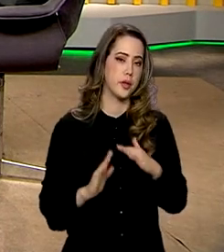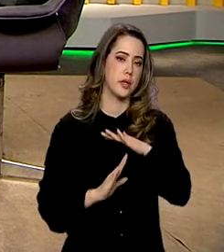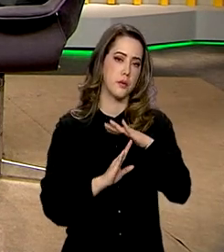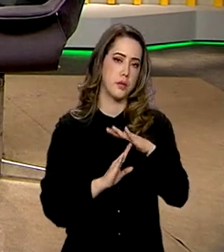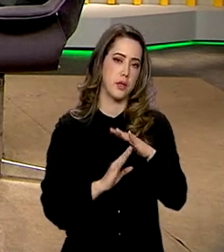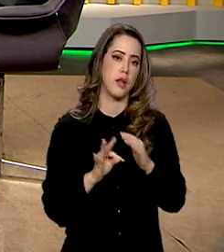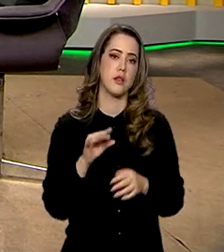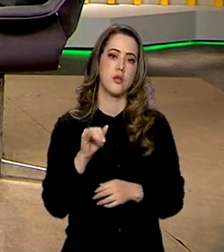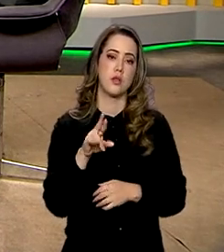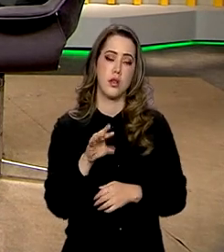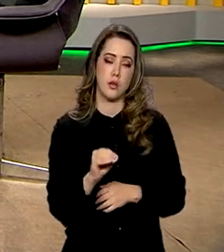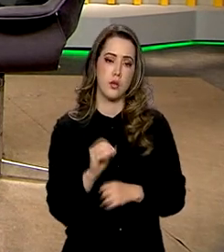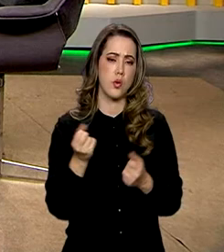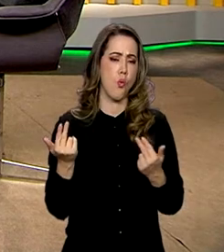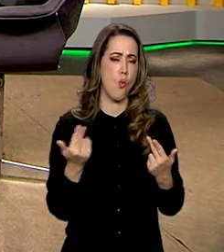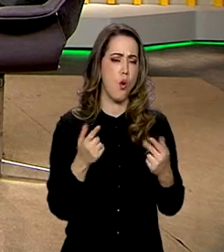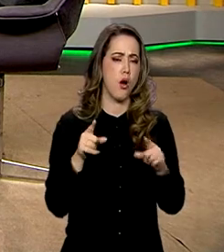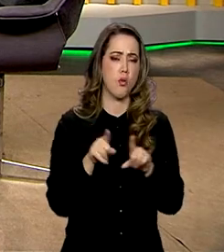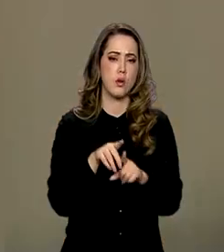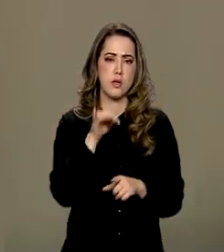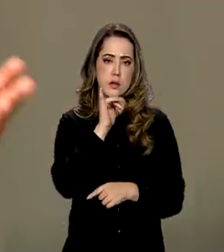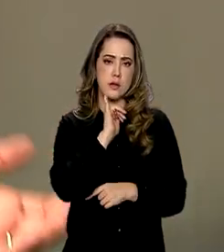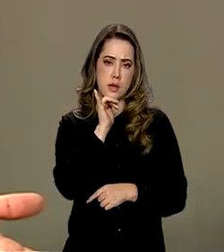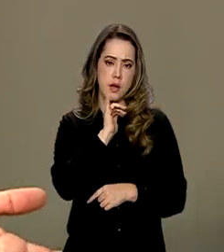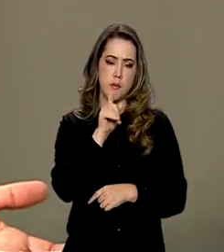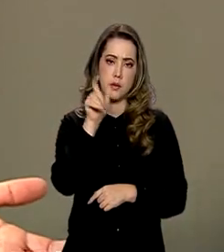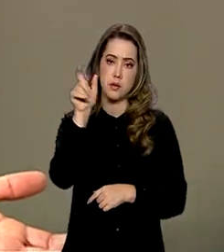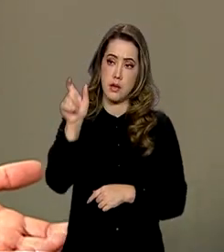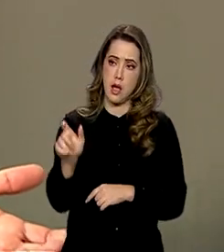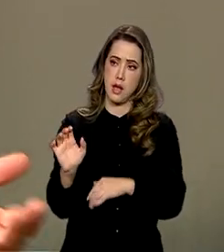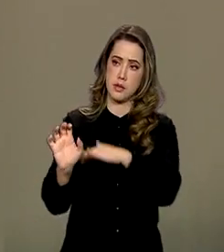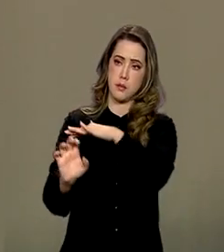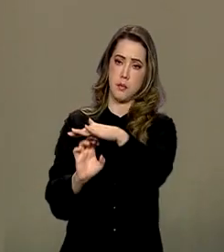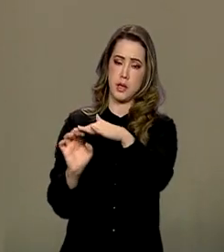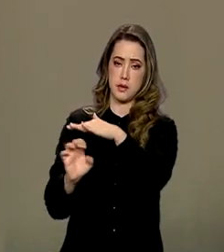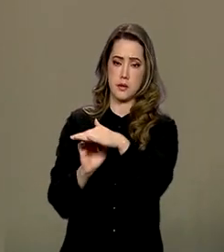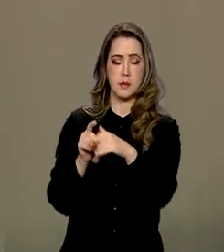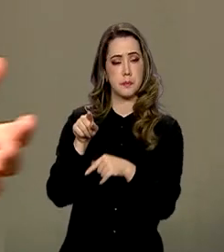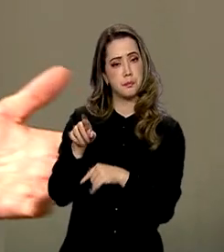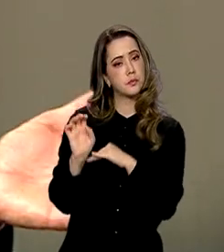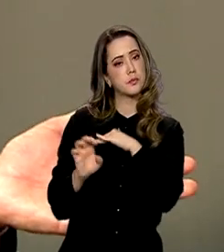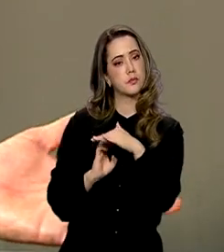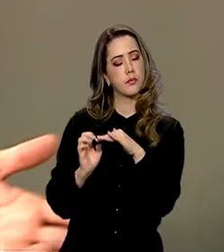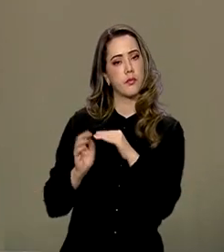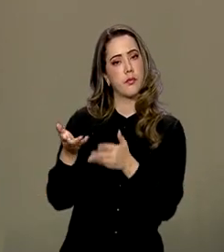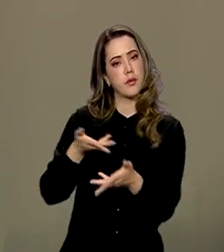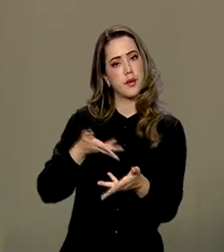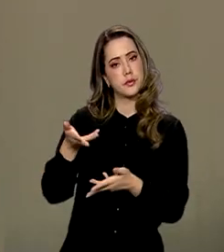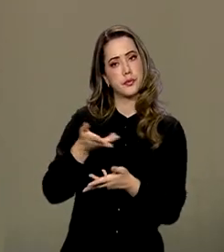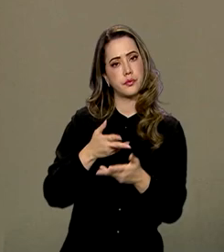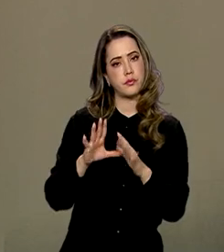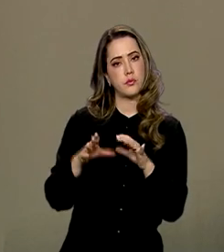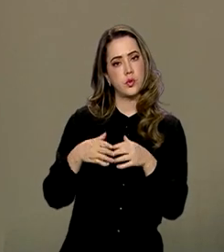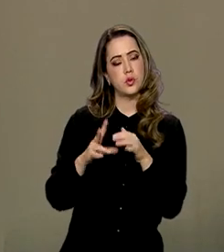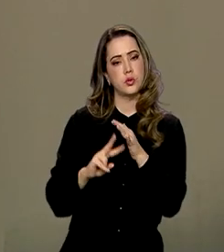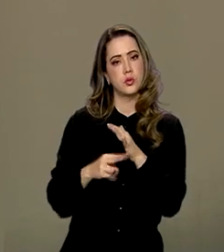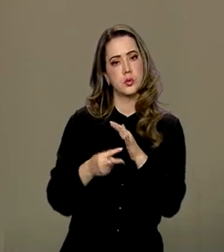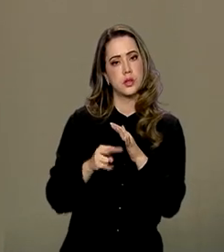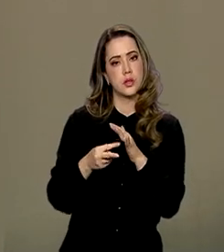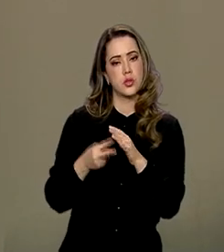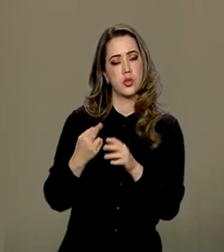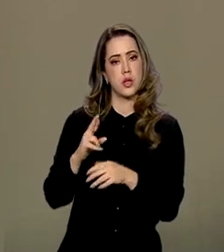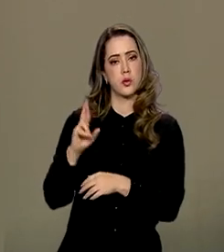àquele teto. É o mesmo caso dos empregadores. As empresas envolvidas no sindicato patronal,